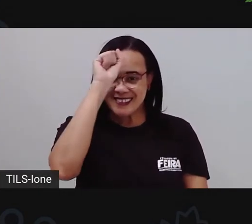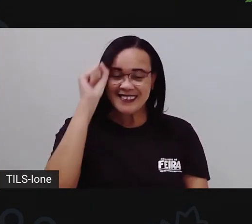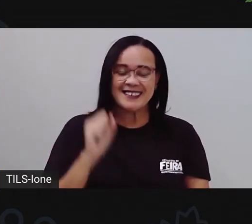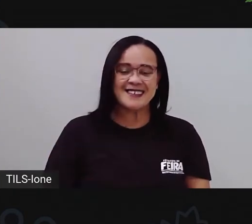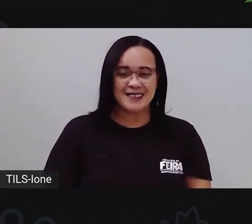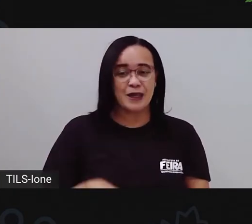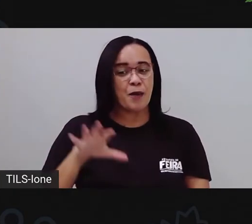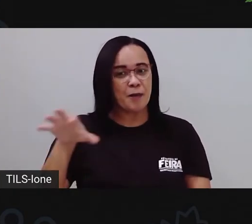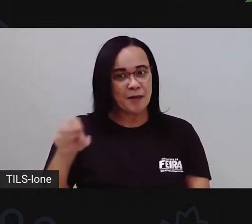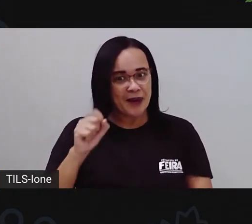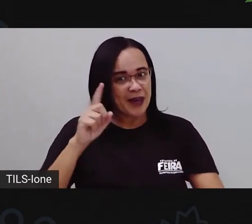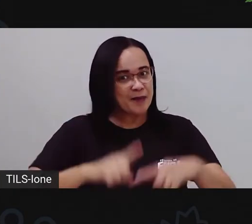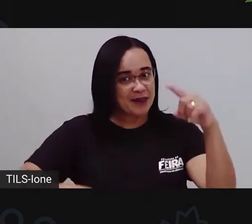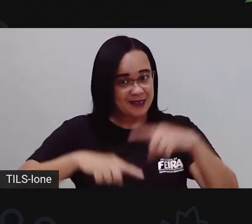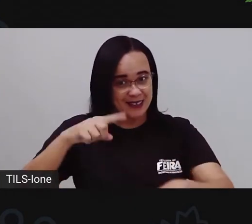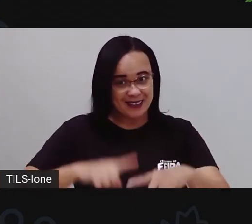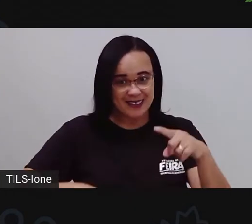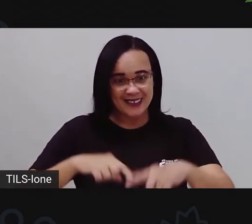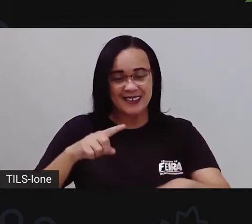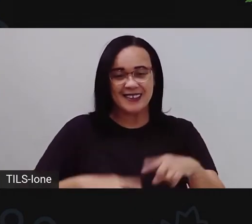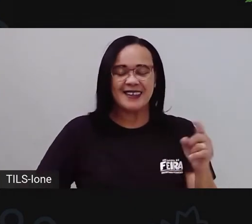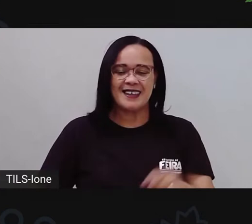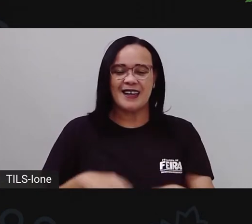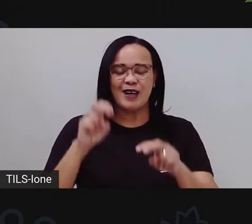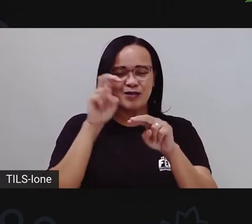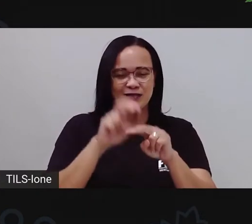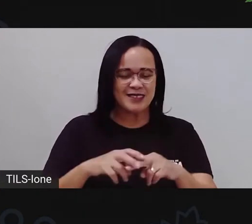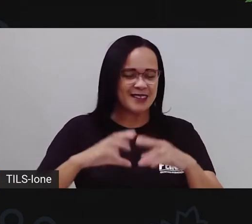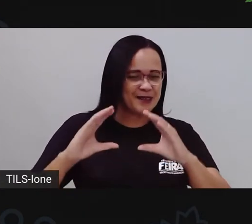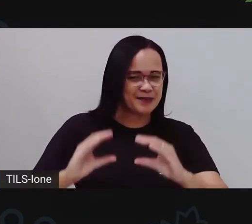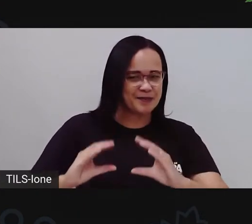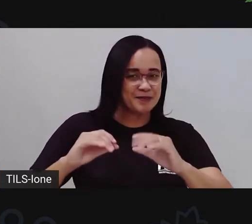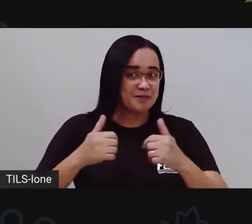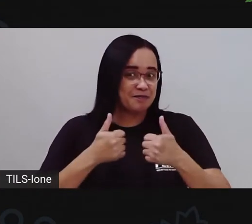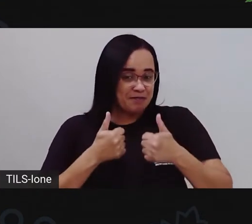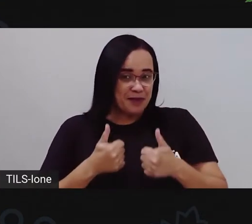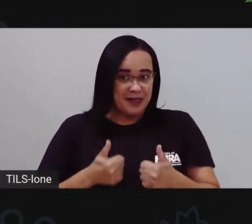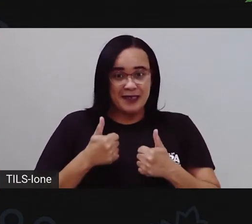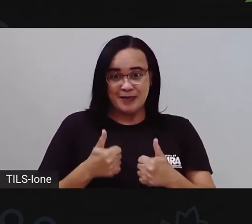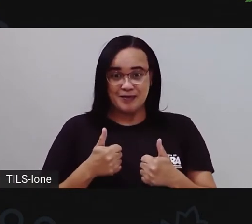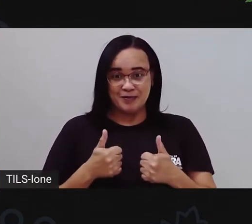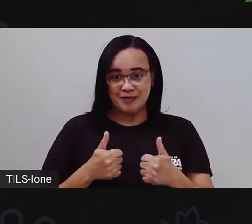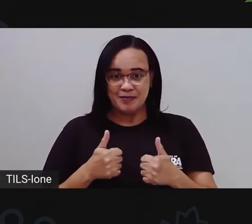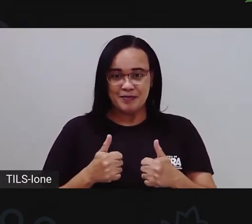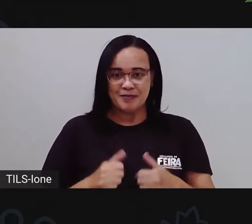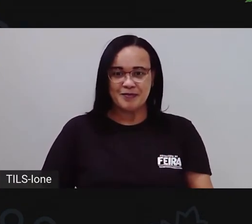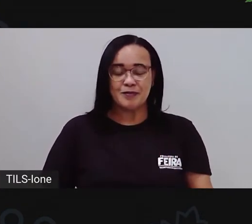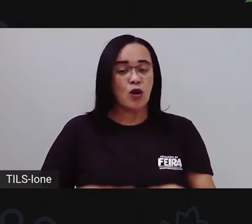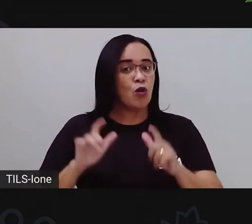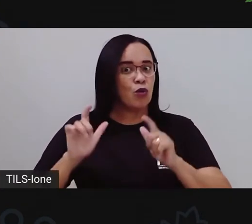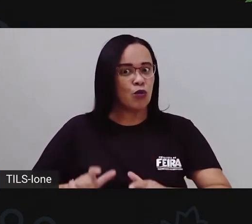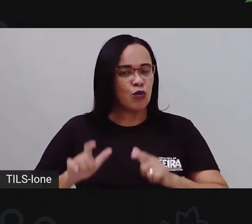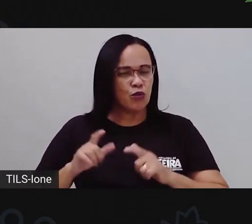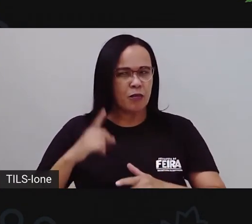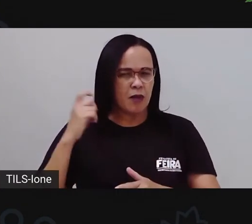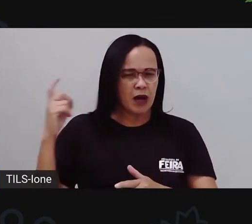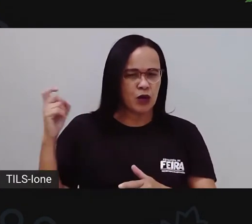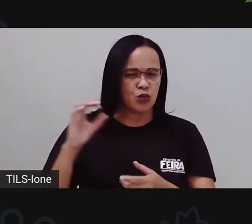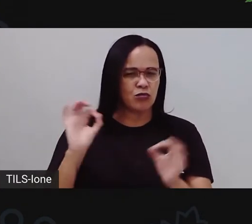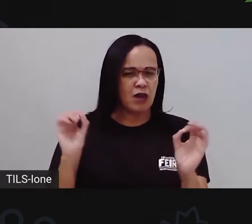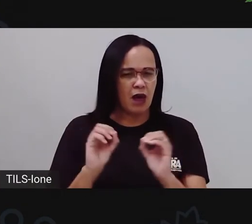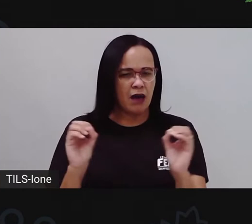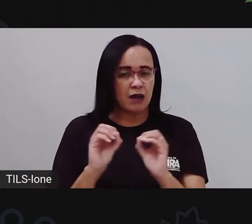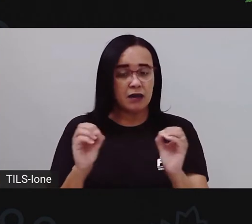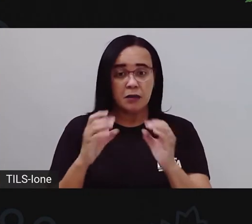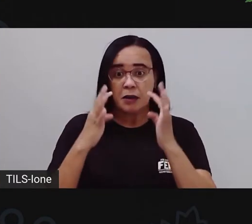já pega seu material escolar, senta bem confortável, né? Tenta ficar num ambiente aí sem barulho, para que você possa